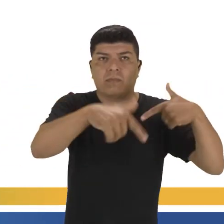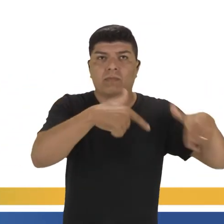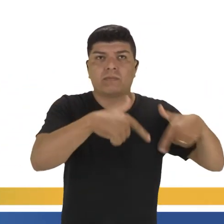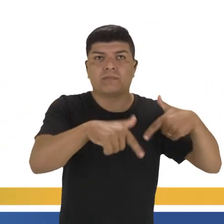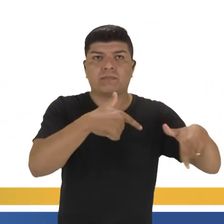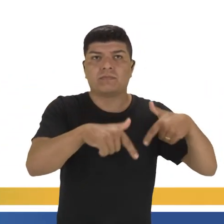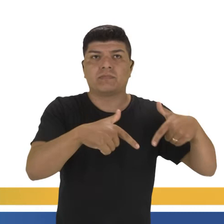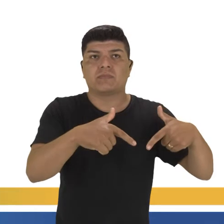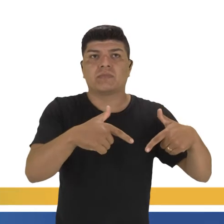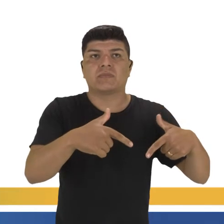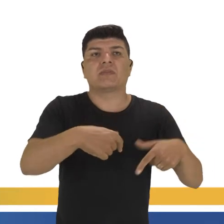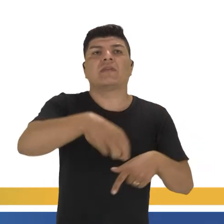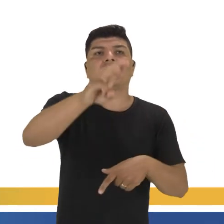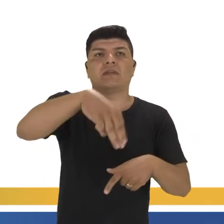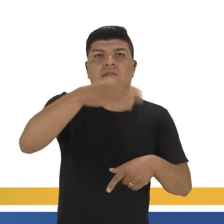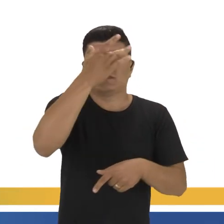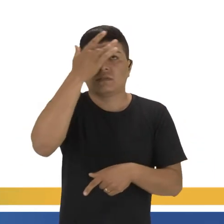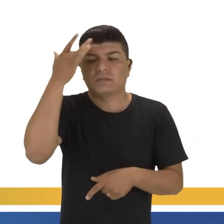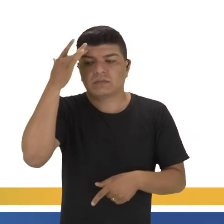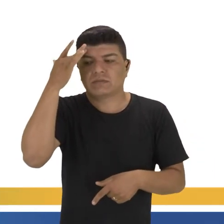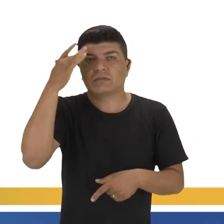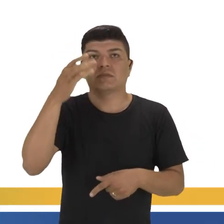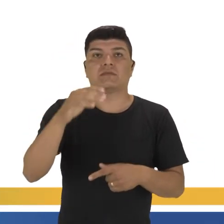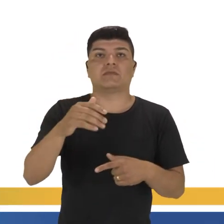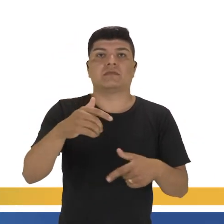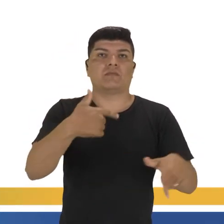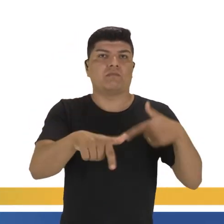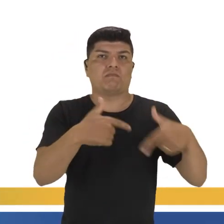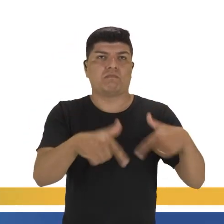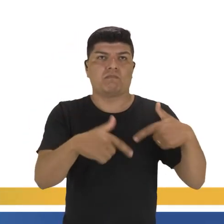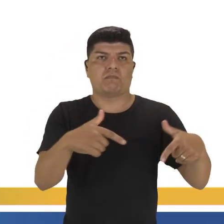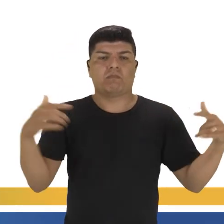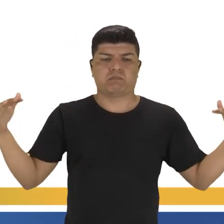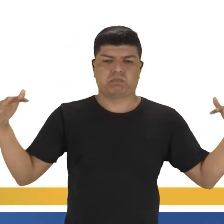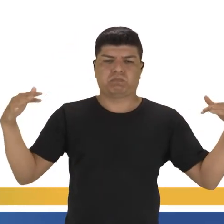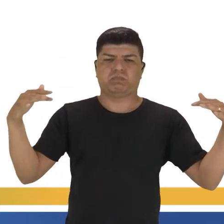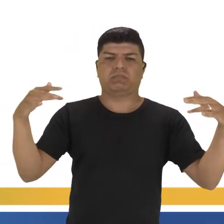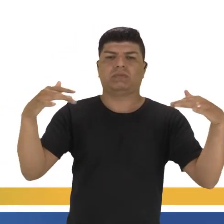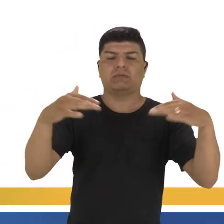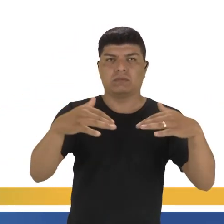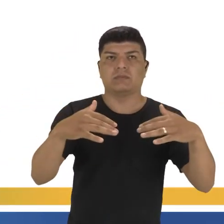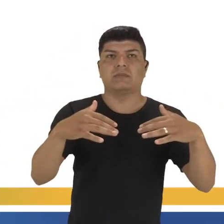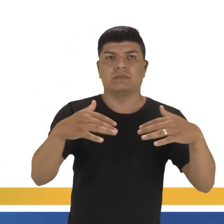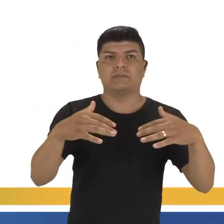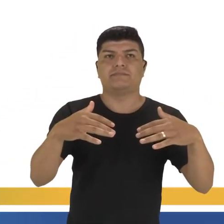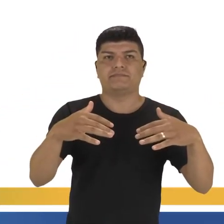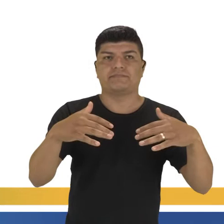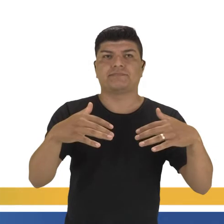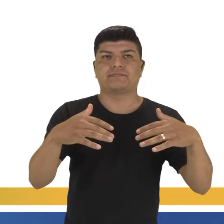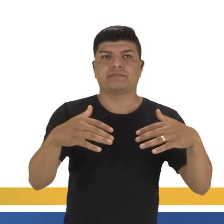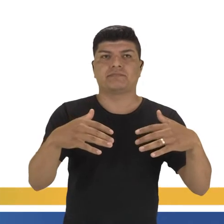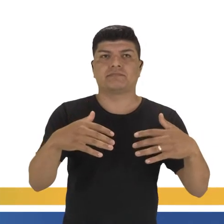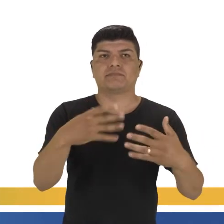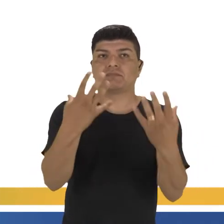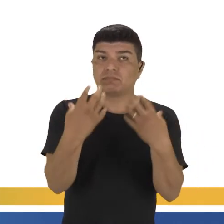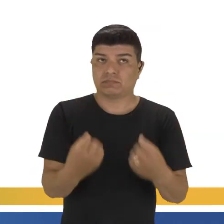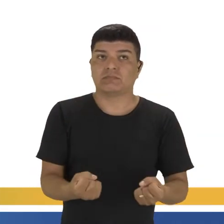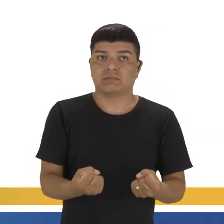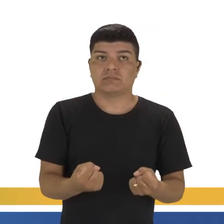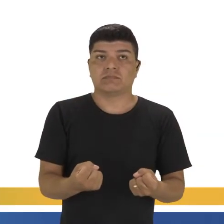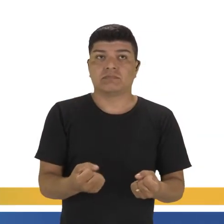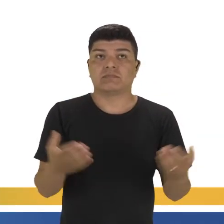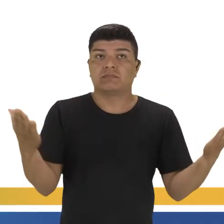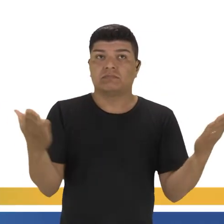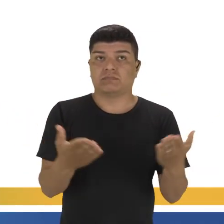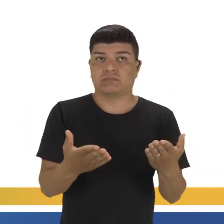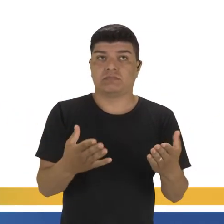O que são os sovietes? São os operários, estão aí em uma espécie de aglomeração, meio que acordos, e eles